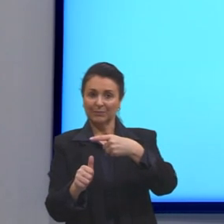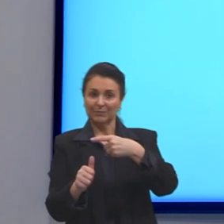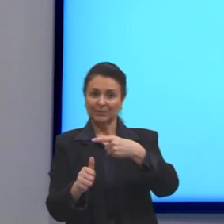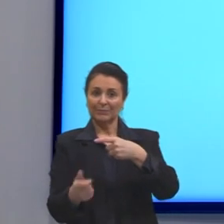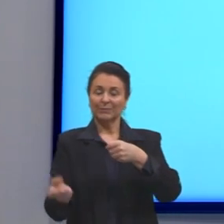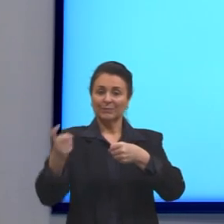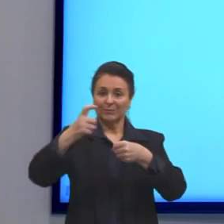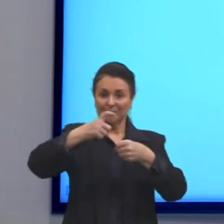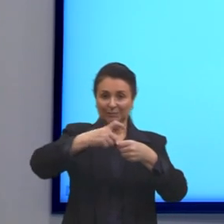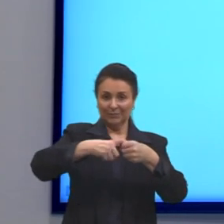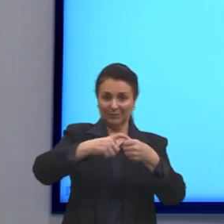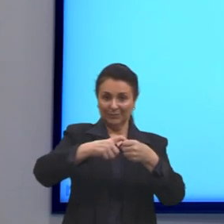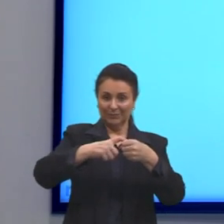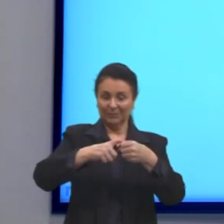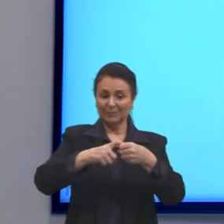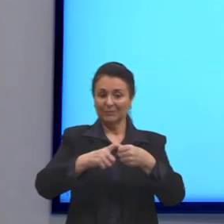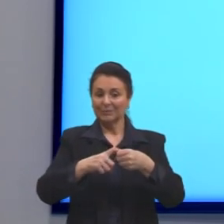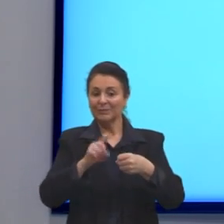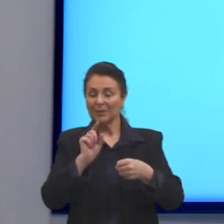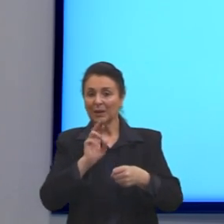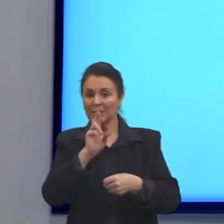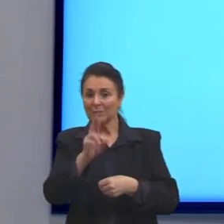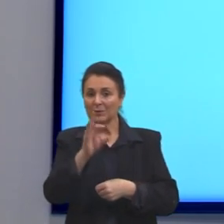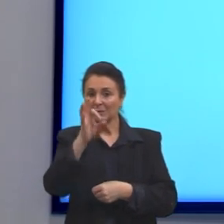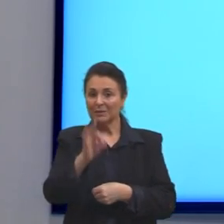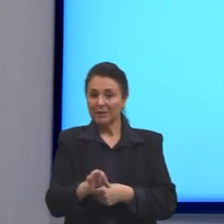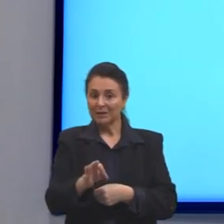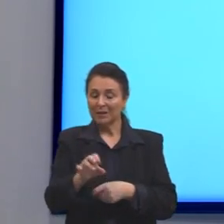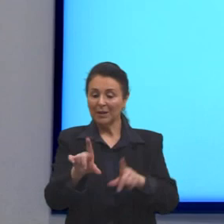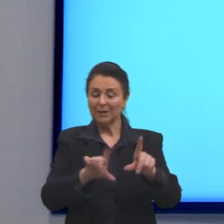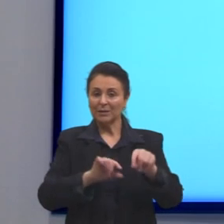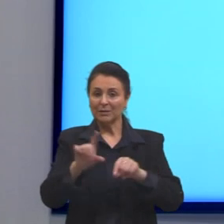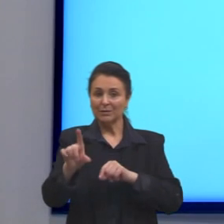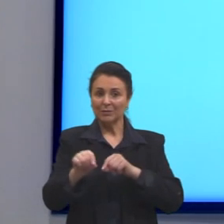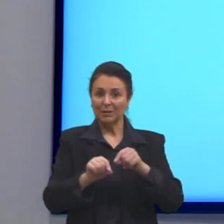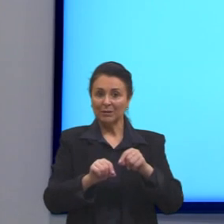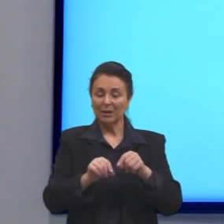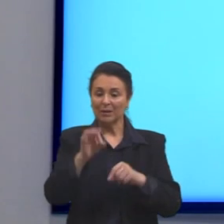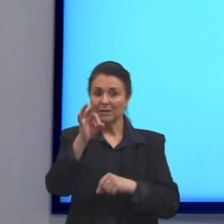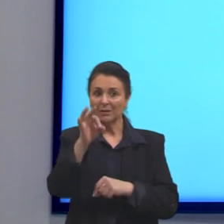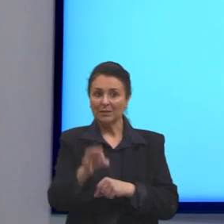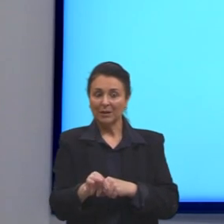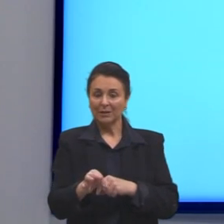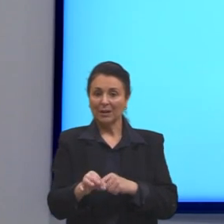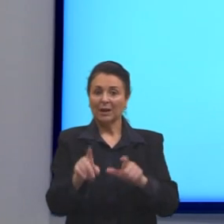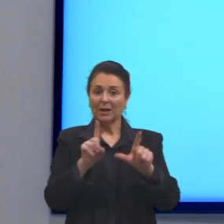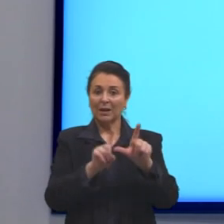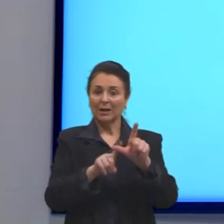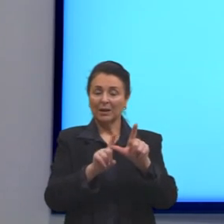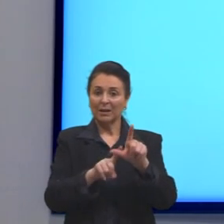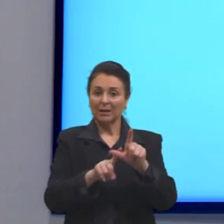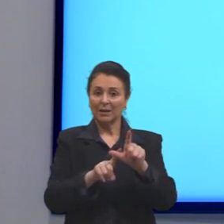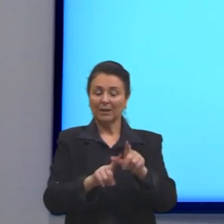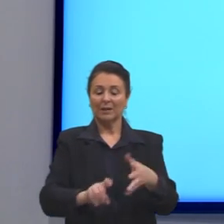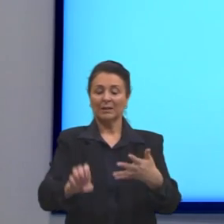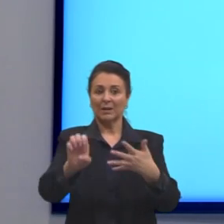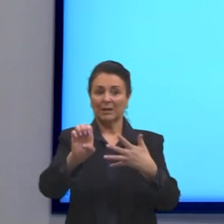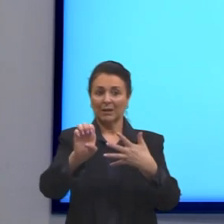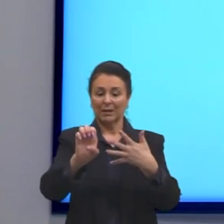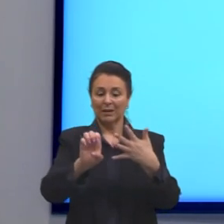Voltamos nas nossas alternativas e marcamos, então, a alternativa correta, que seria a letra E.